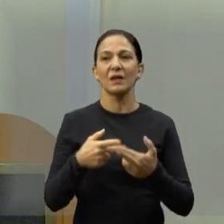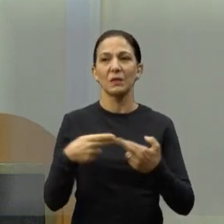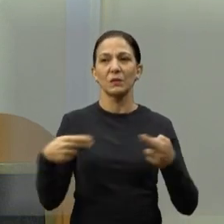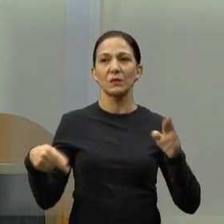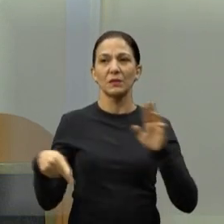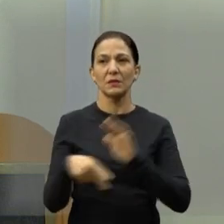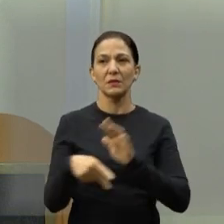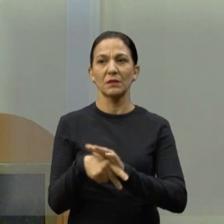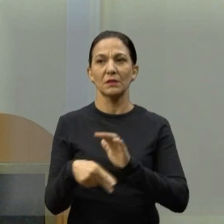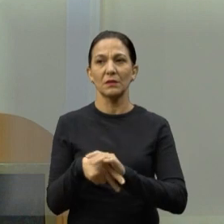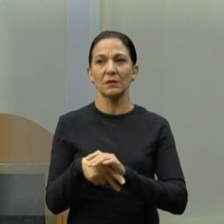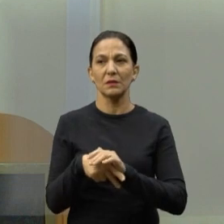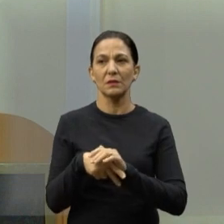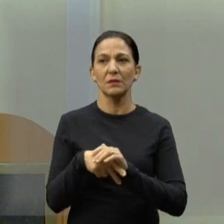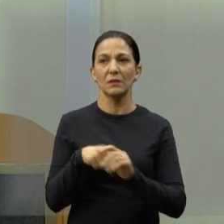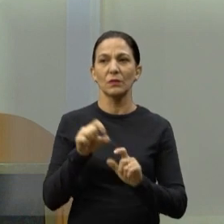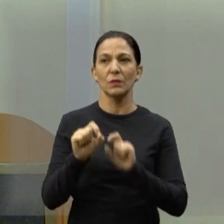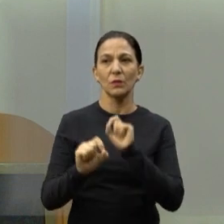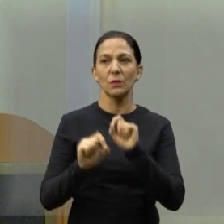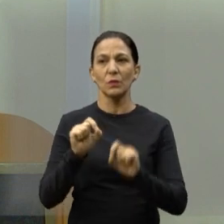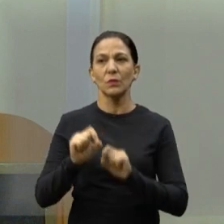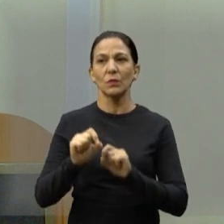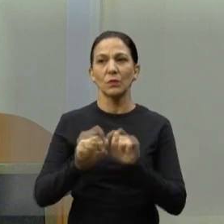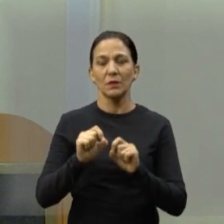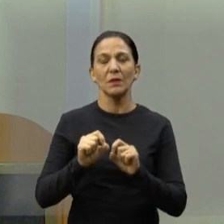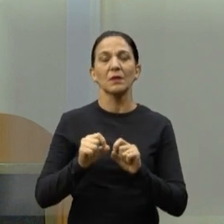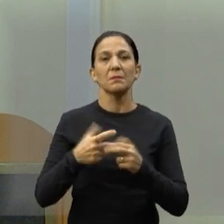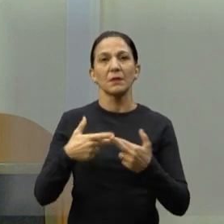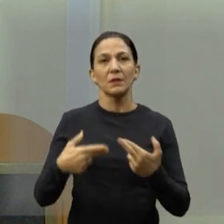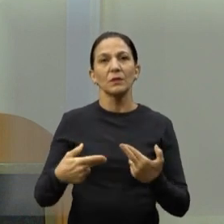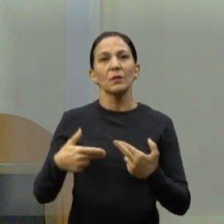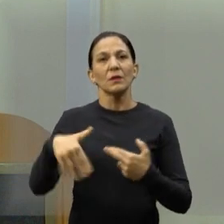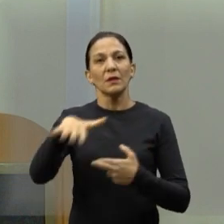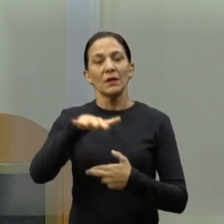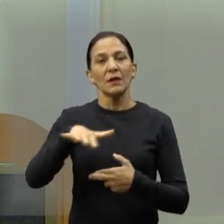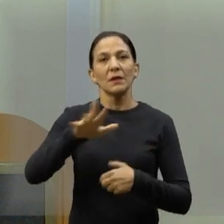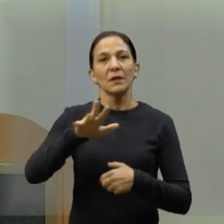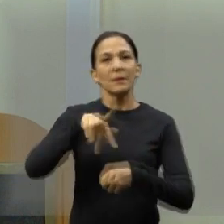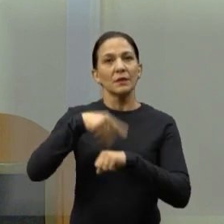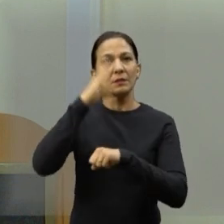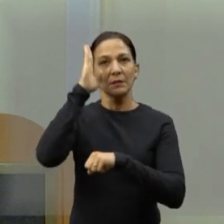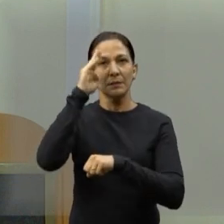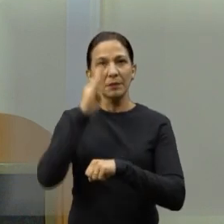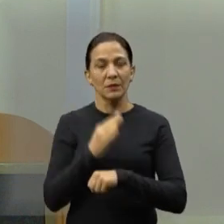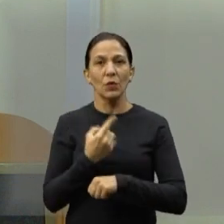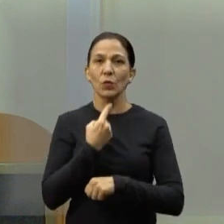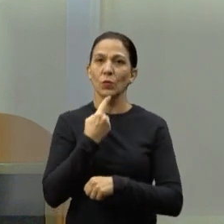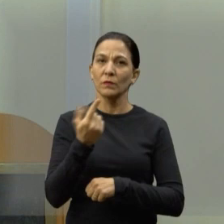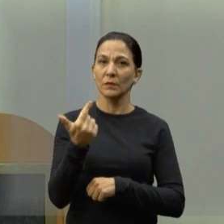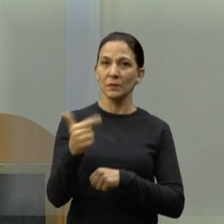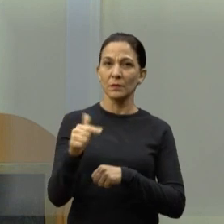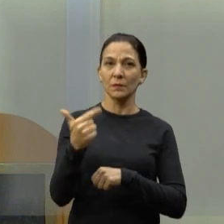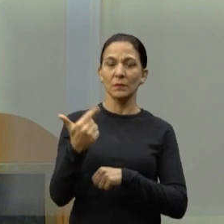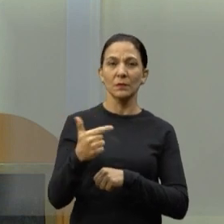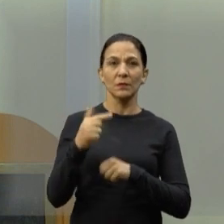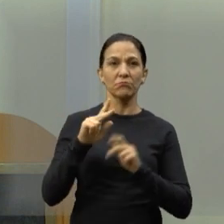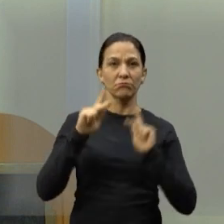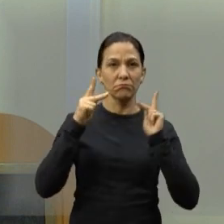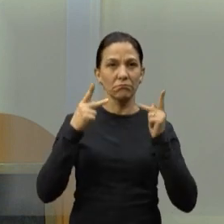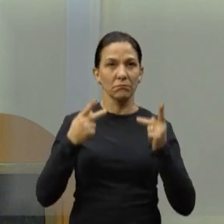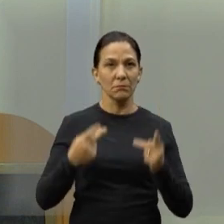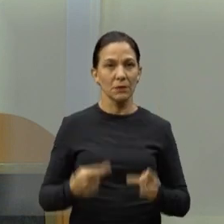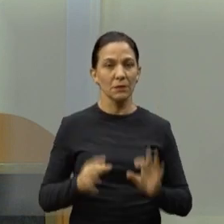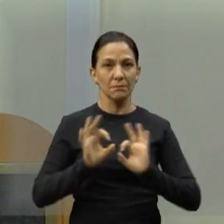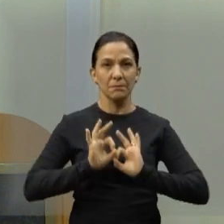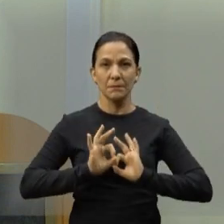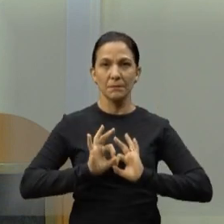fundamental para despertar dos demais atores da cena brasileira. Não há dúvidas que a humanidade em estado